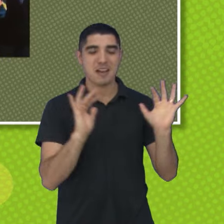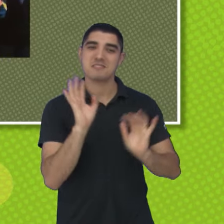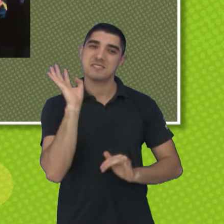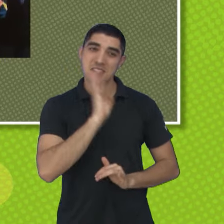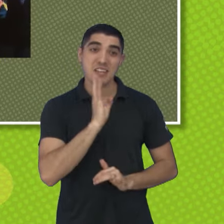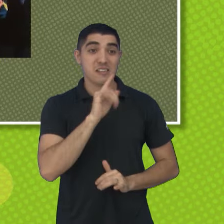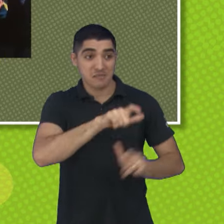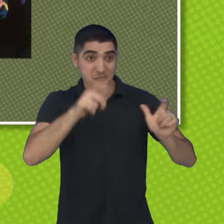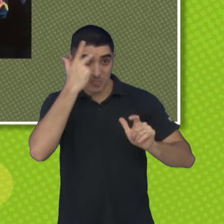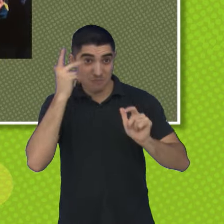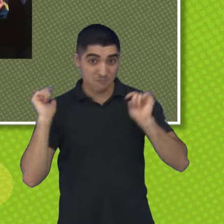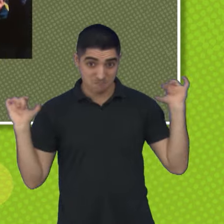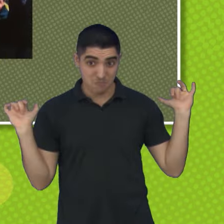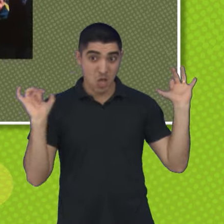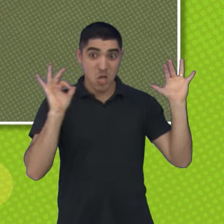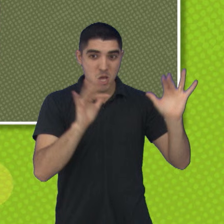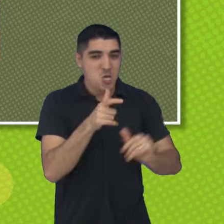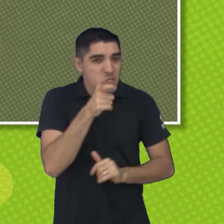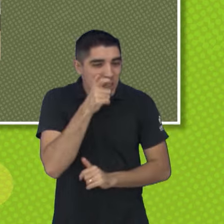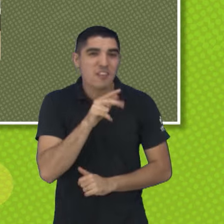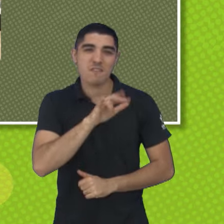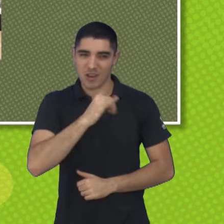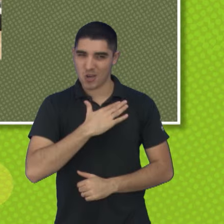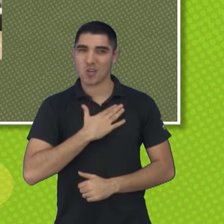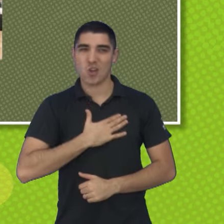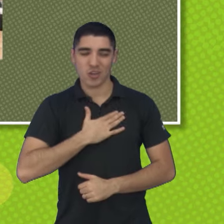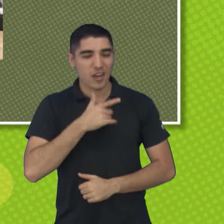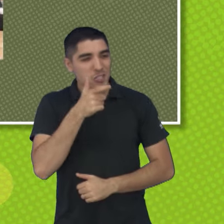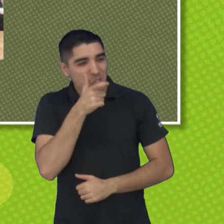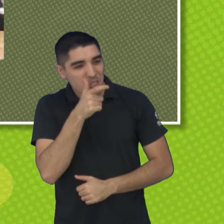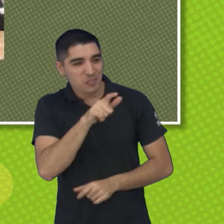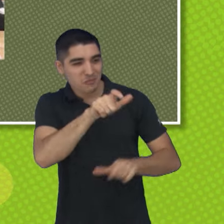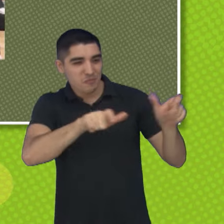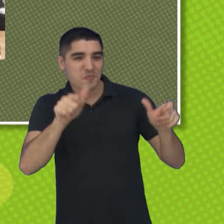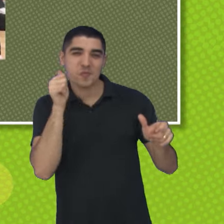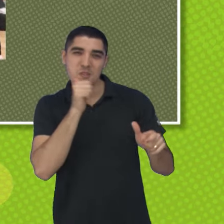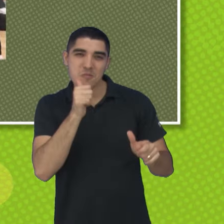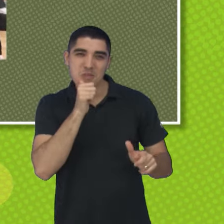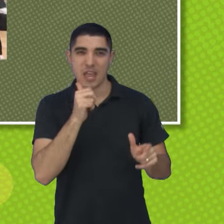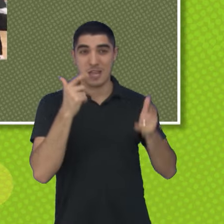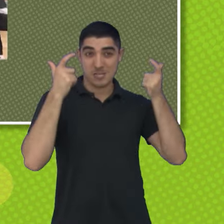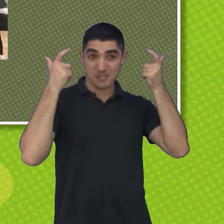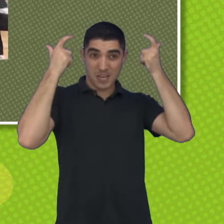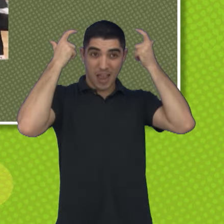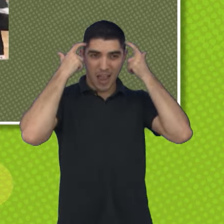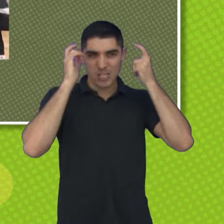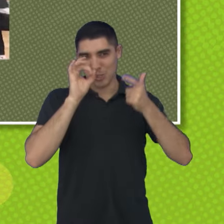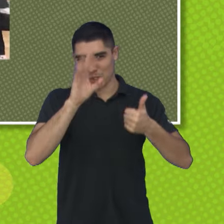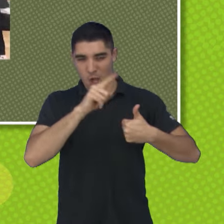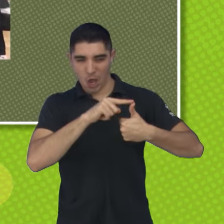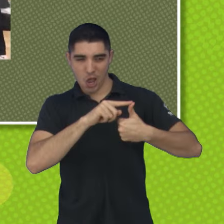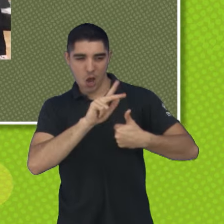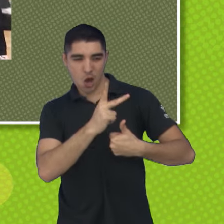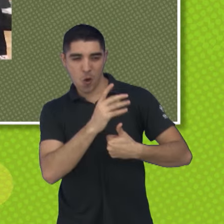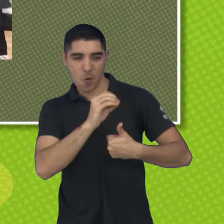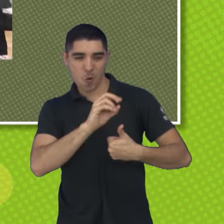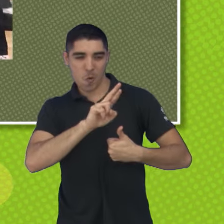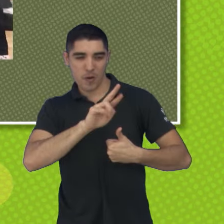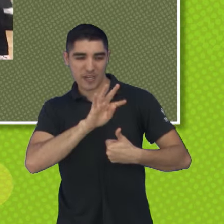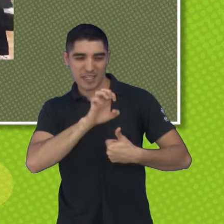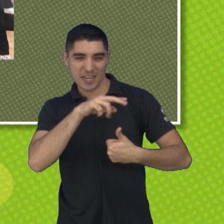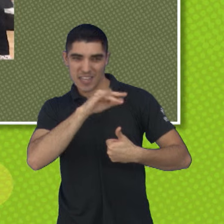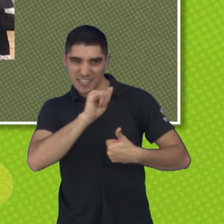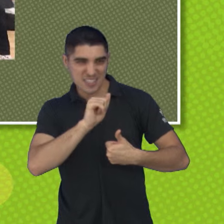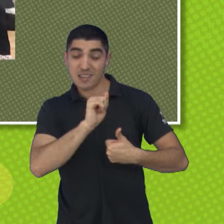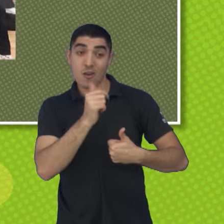for lá acho que vai gostar de ver essas rainhas, não só a Rainha Hortência, que pode aparecer, mas a Magic